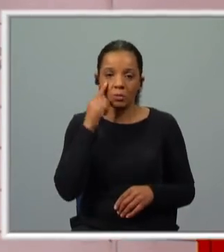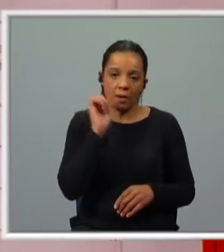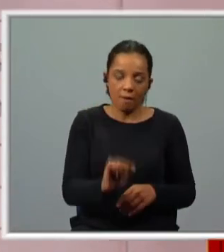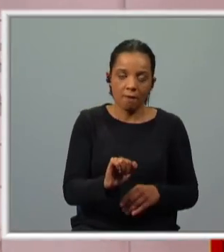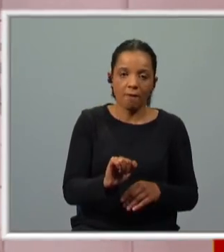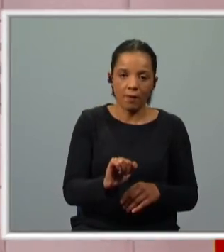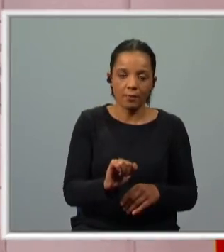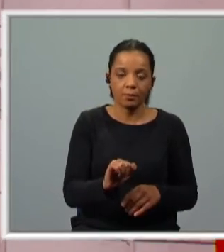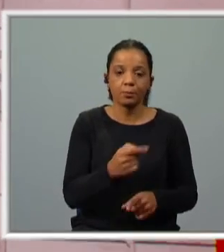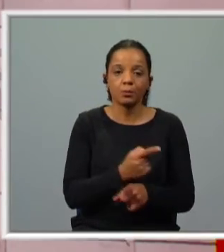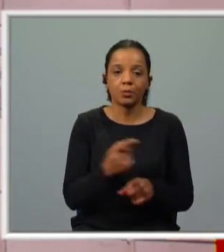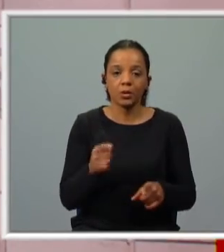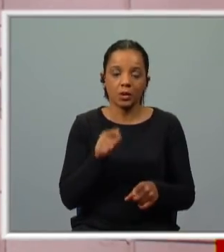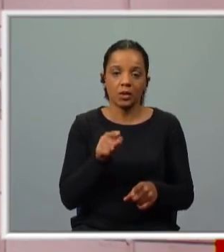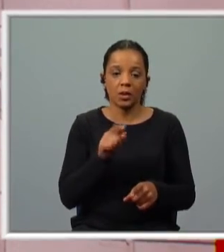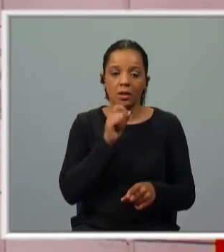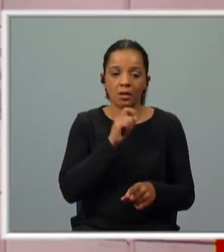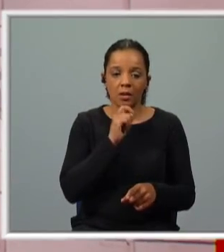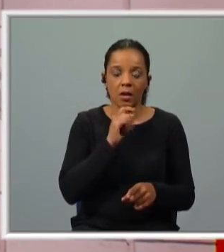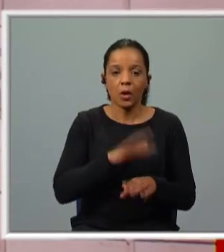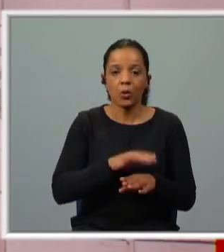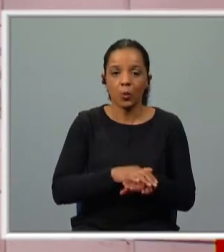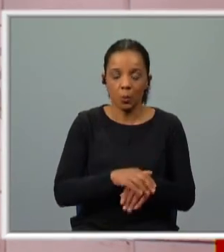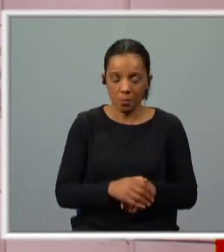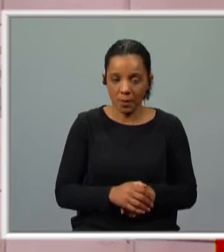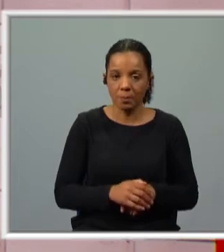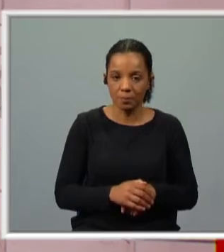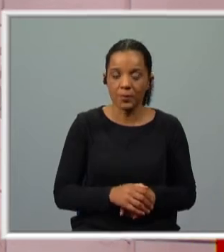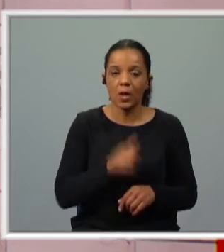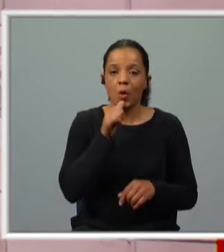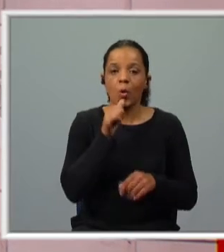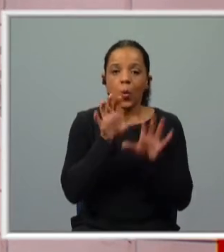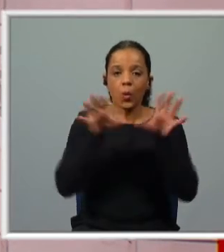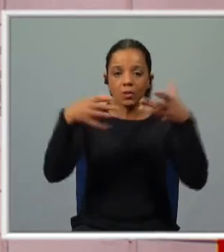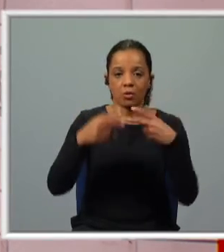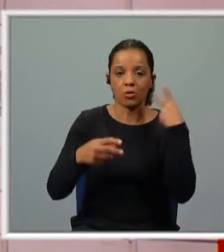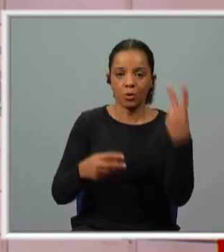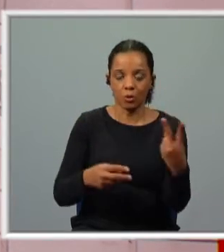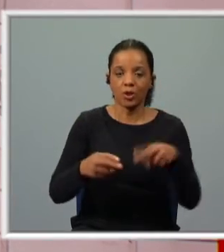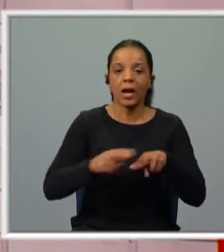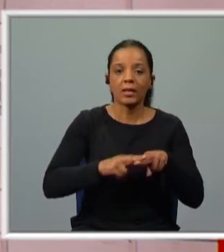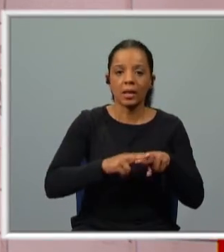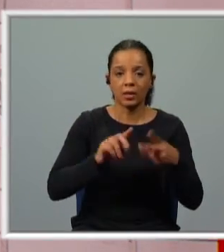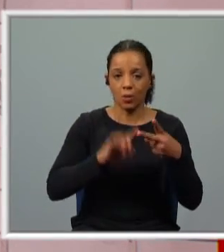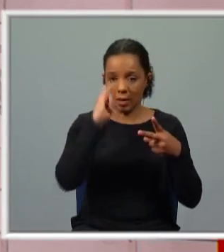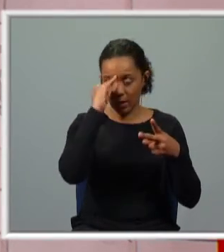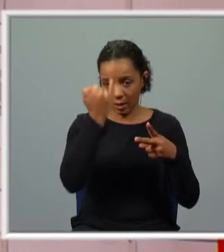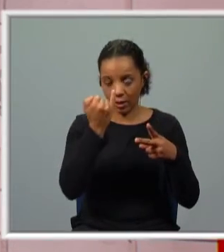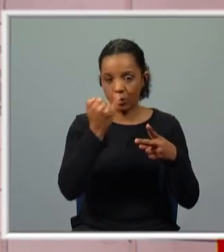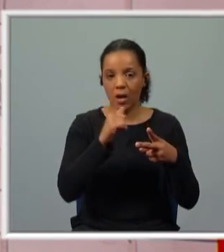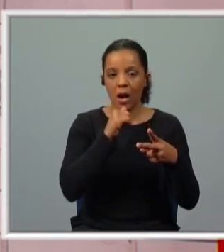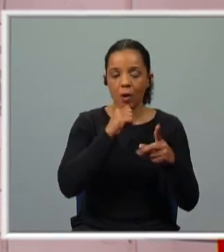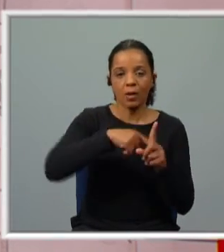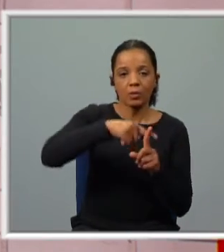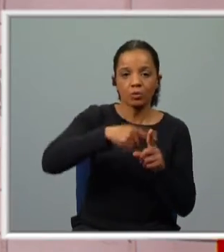tem. É exatamente o ponto de confluência de duas correntes. De dois oceanos, o Atlântico e o Índico. E, portanto, há águas a diferentes